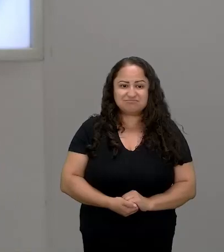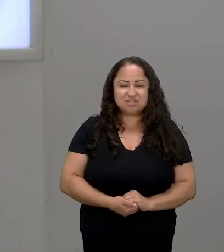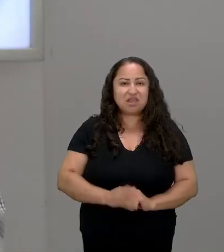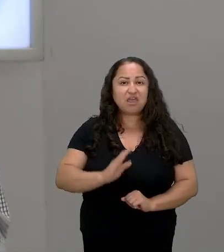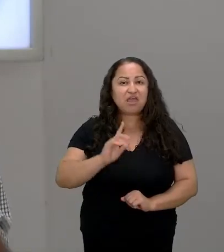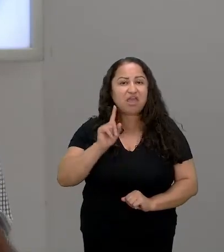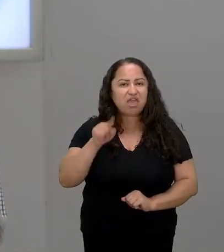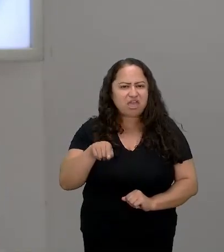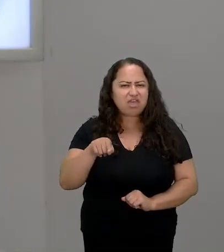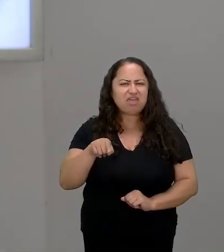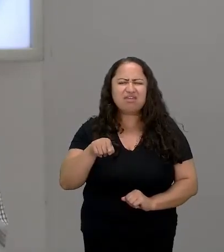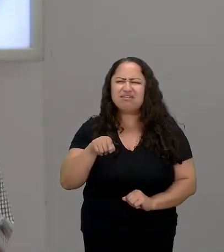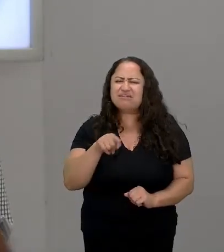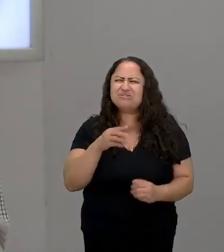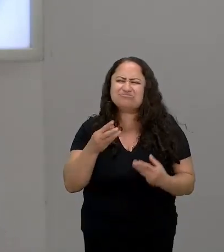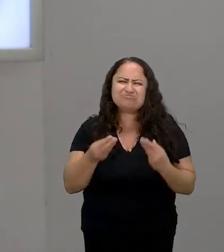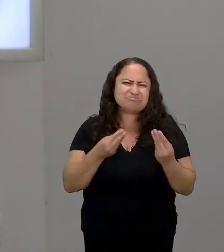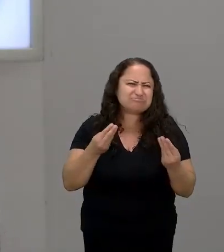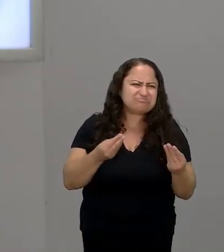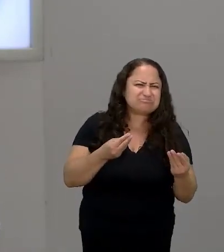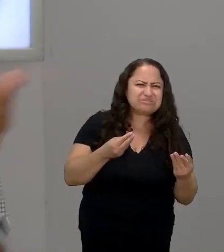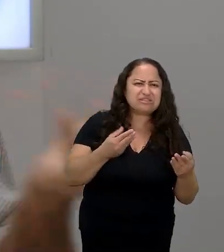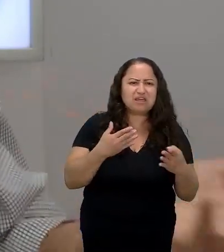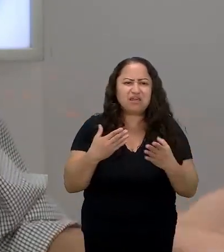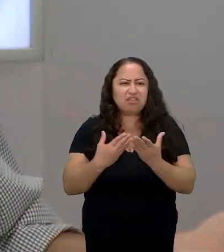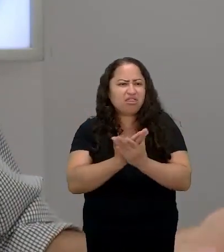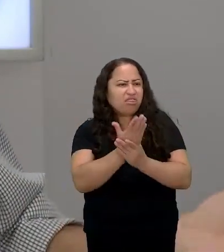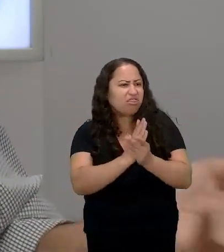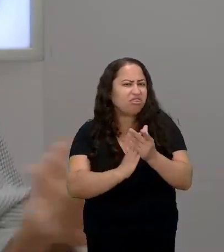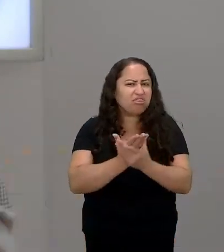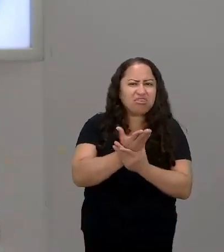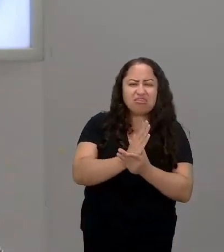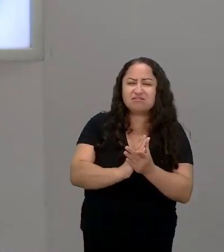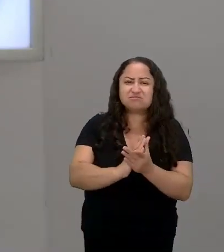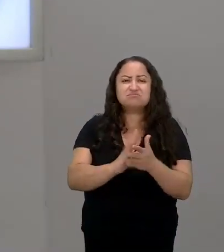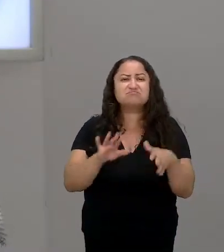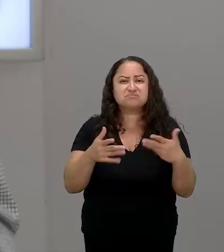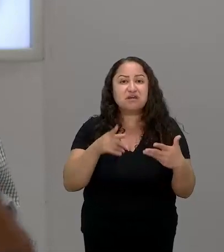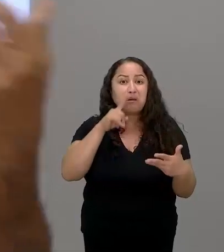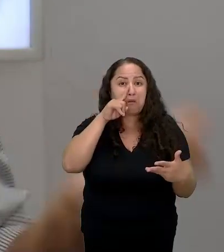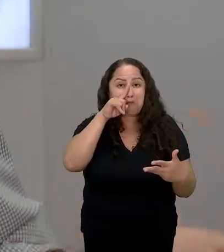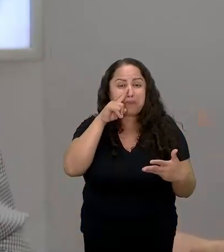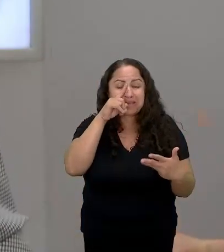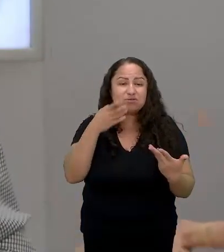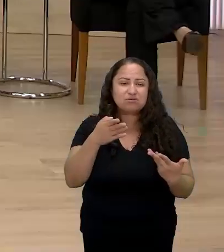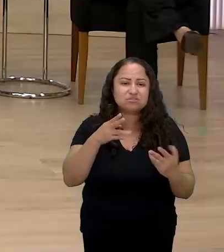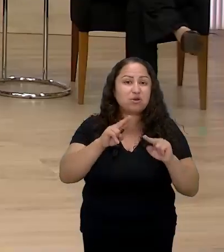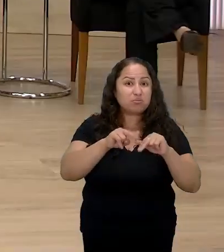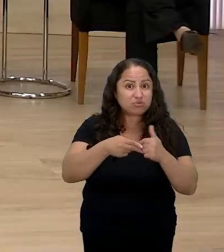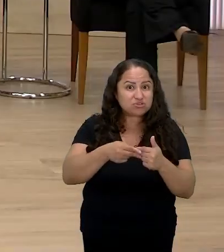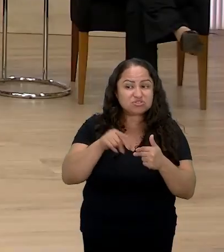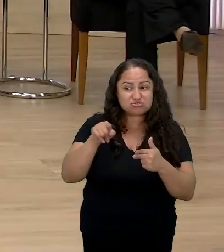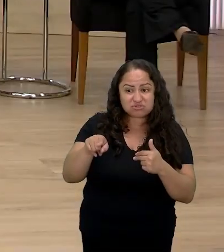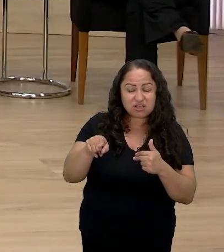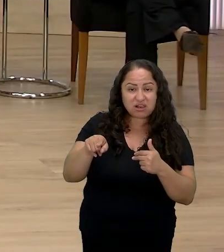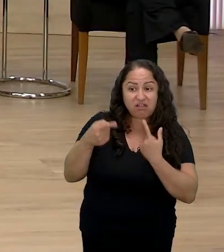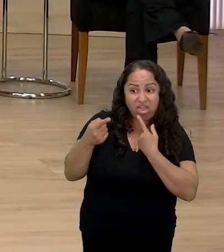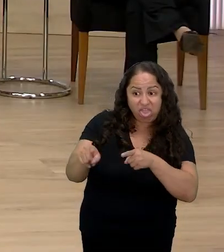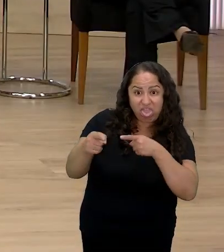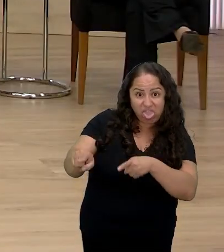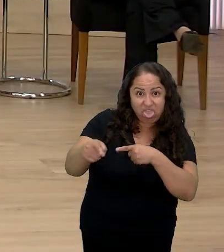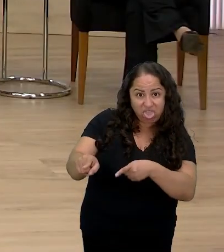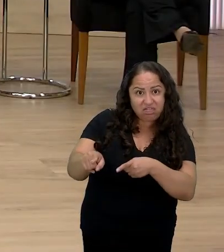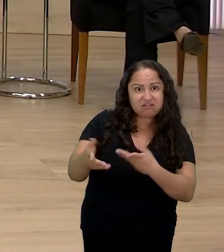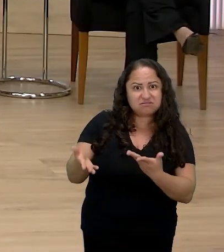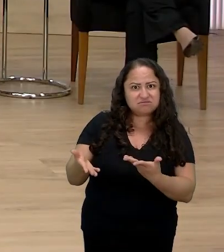confrontante era uma coisa muito desafiadora muito ameaçadora acho que muito por conta disso que ela foi muito rechaçada não só como bruxa mas como